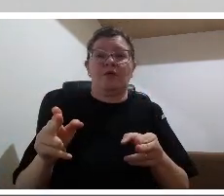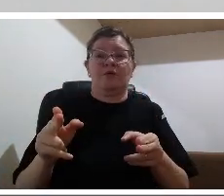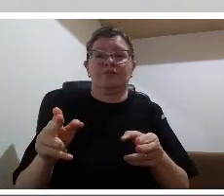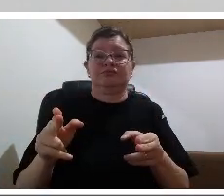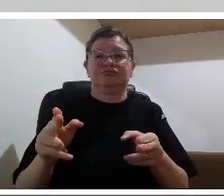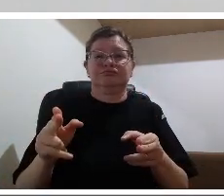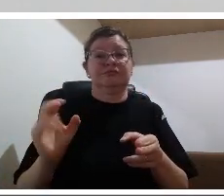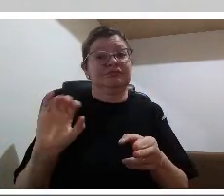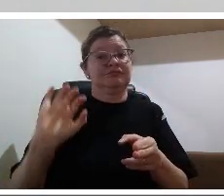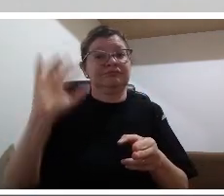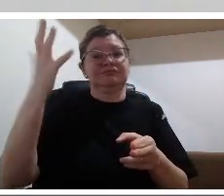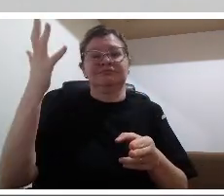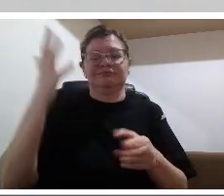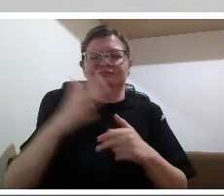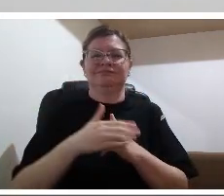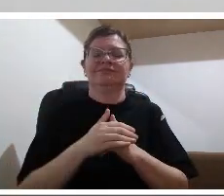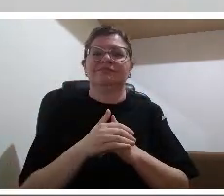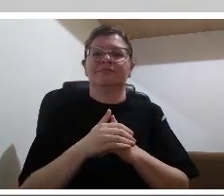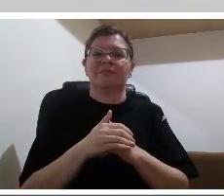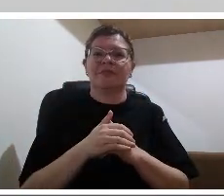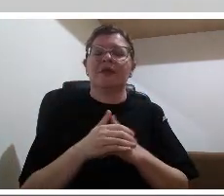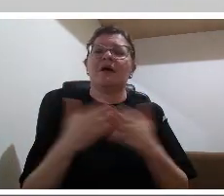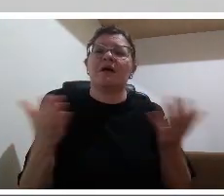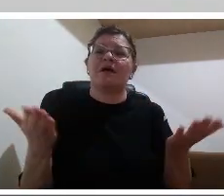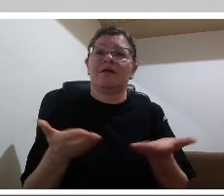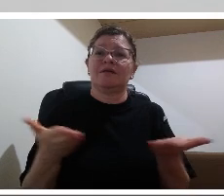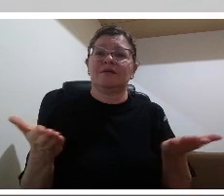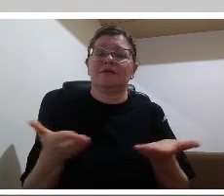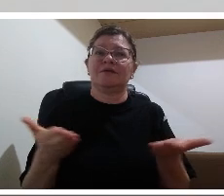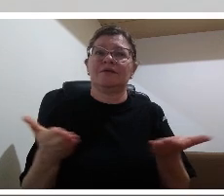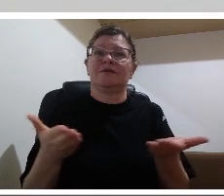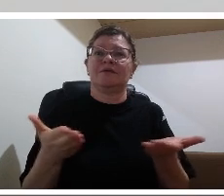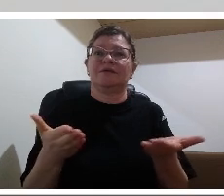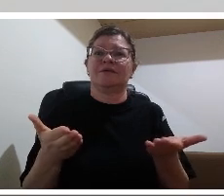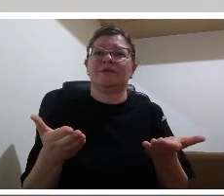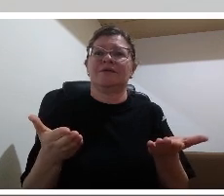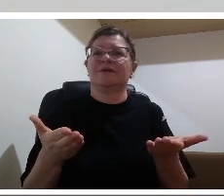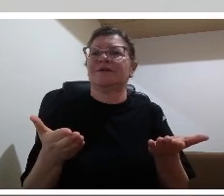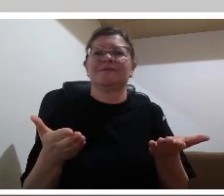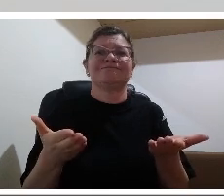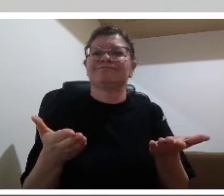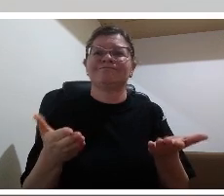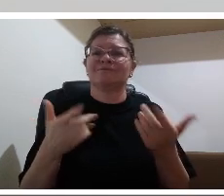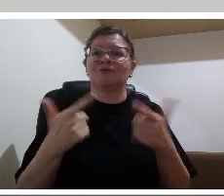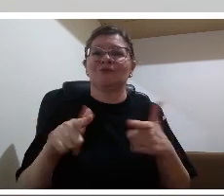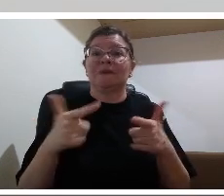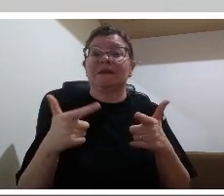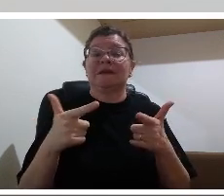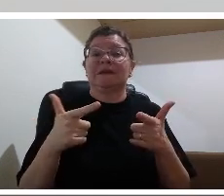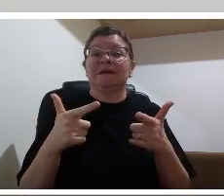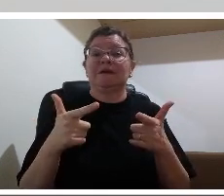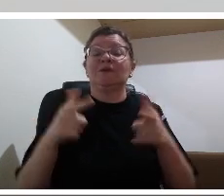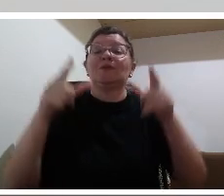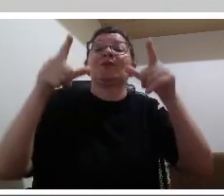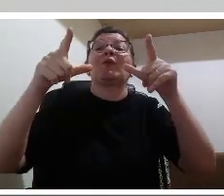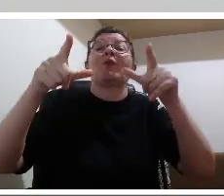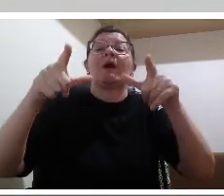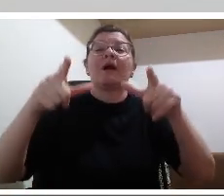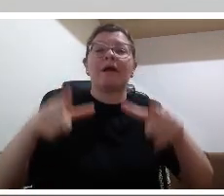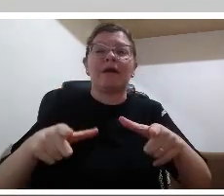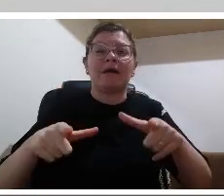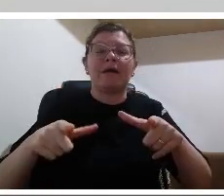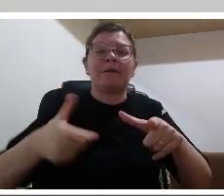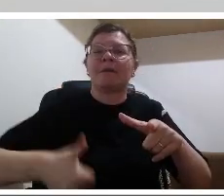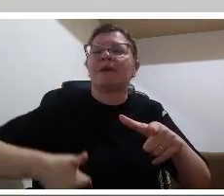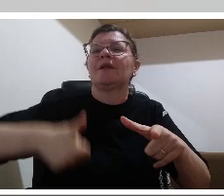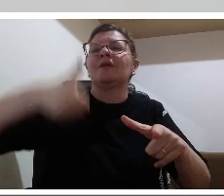ambiente ideal para o trabalho educacional desde a educação infantil até os nossos adolescentes que nós trabalhamos